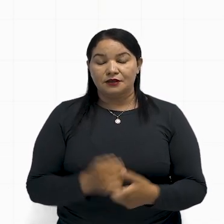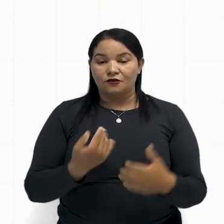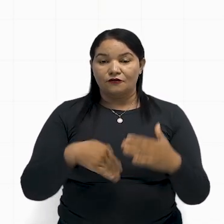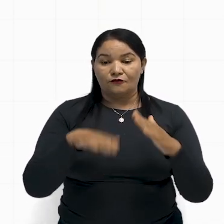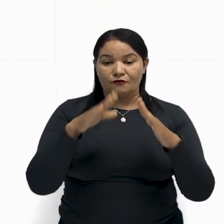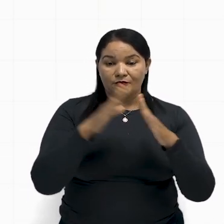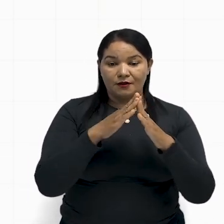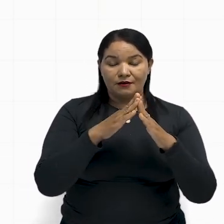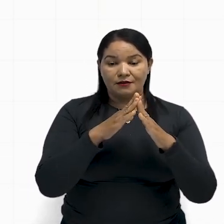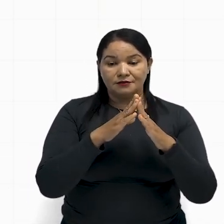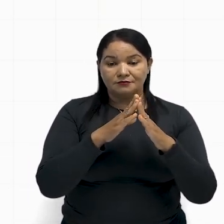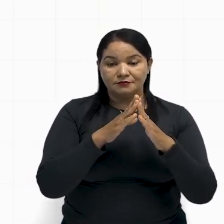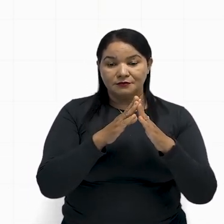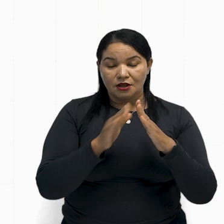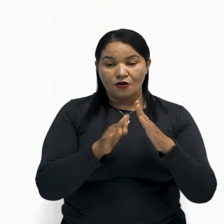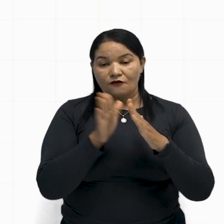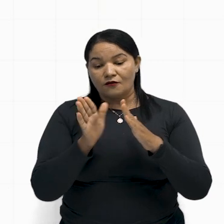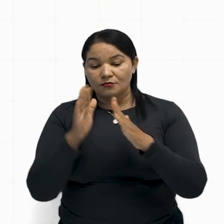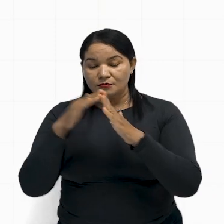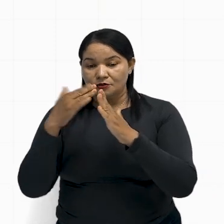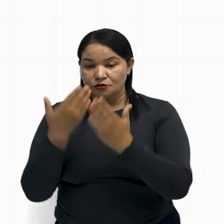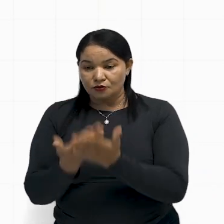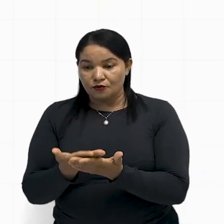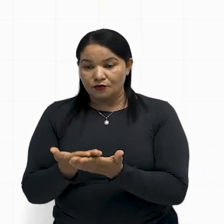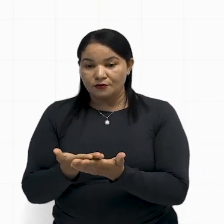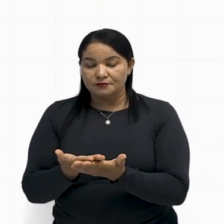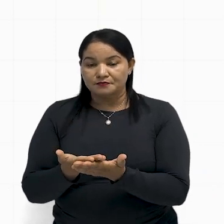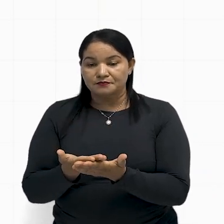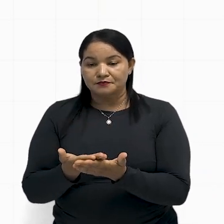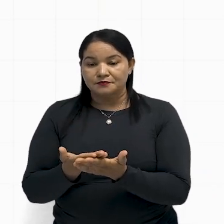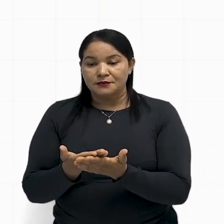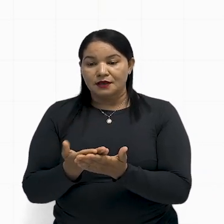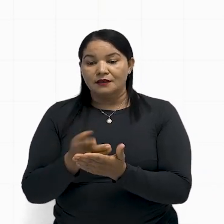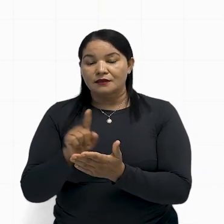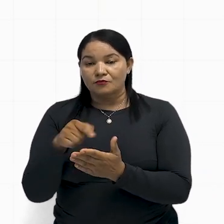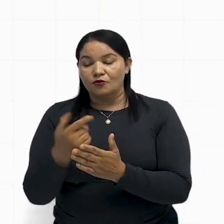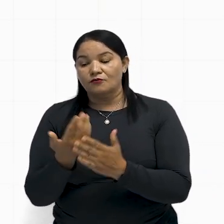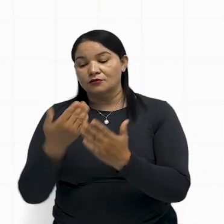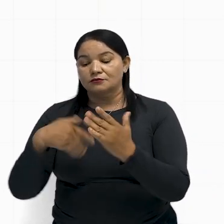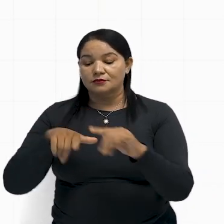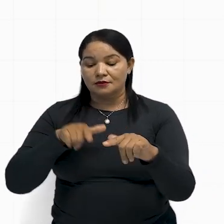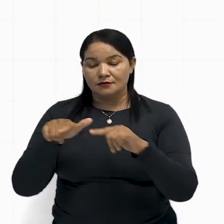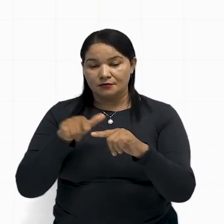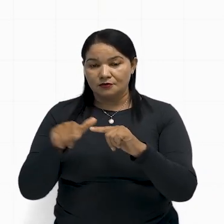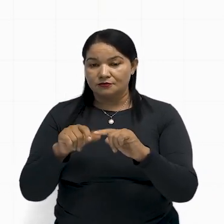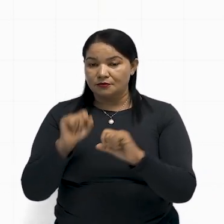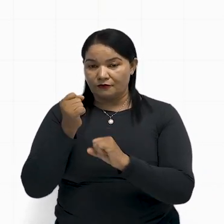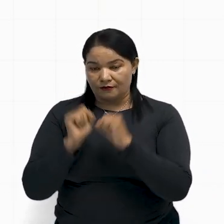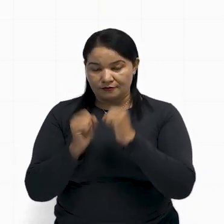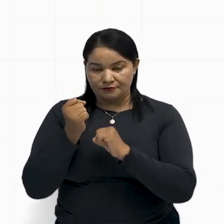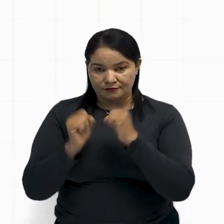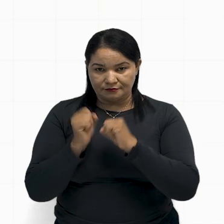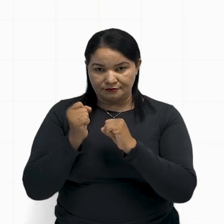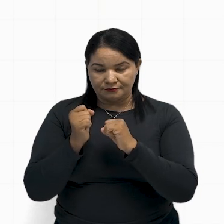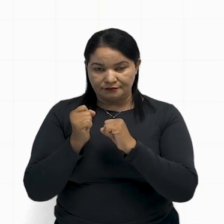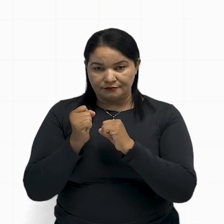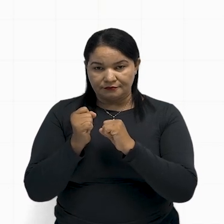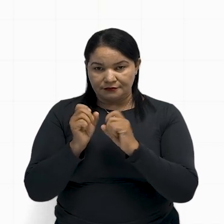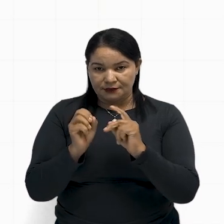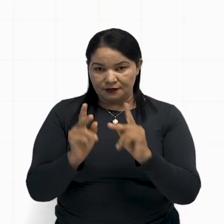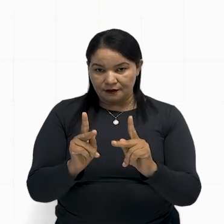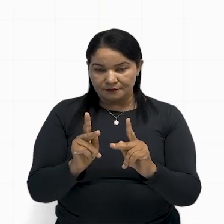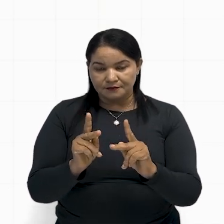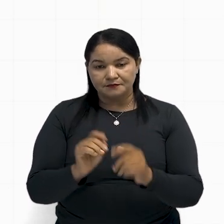de casa, vai pra escola e depois ele vai pro trabalho, pra fábrica. Ok?